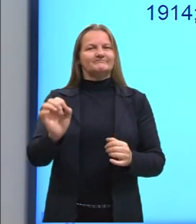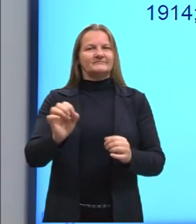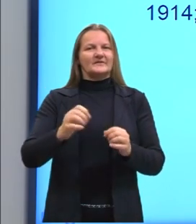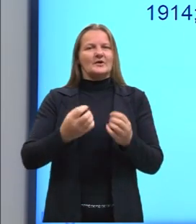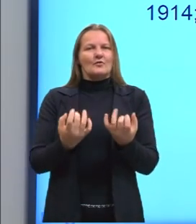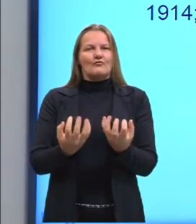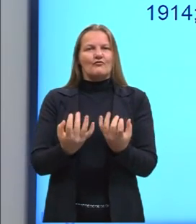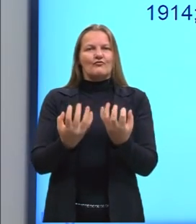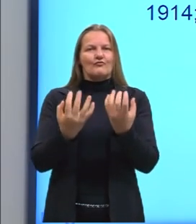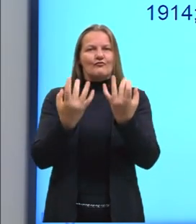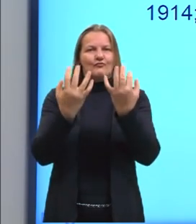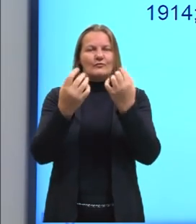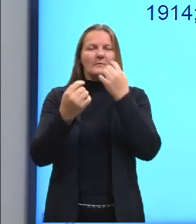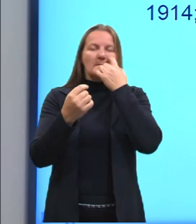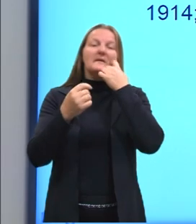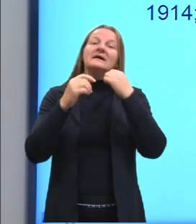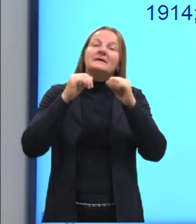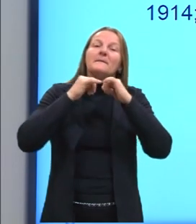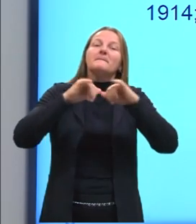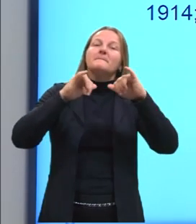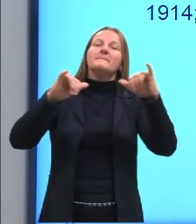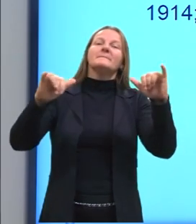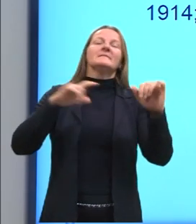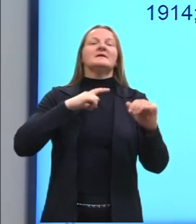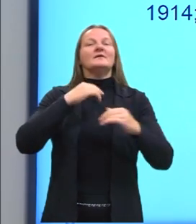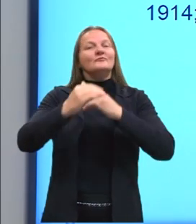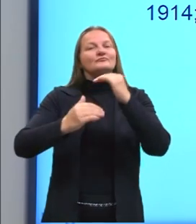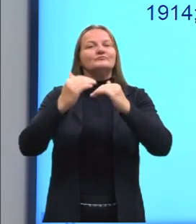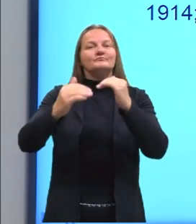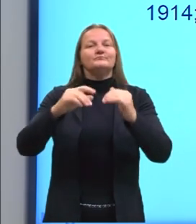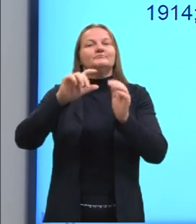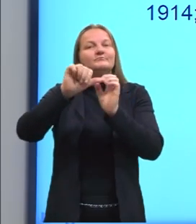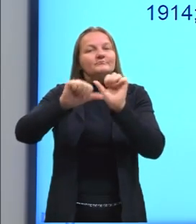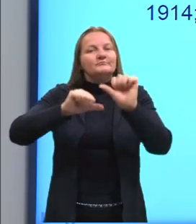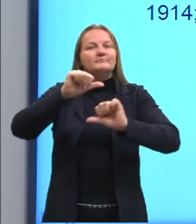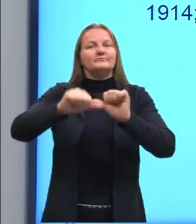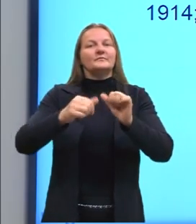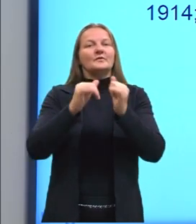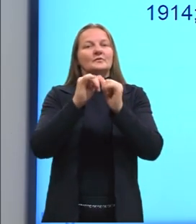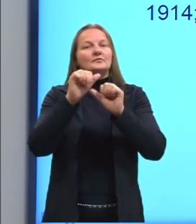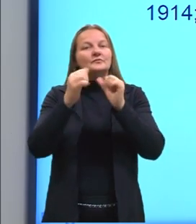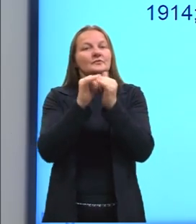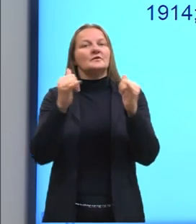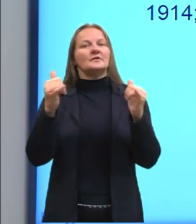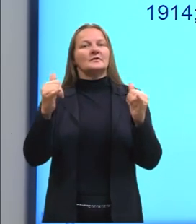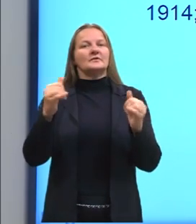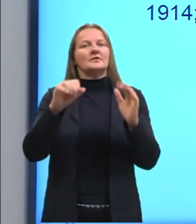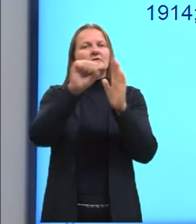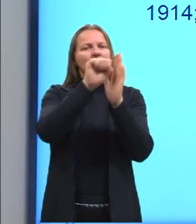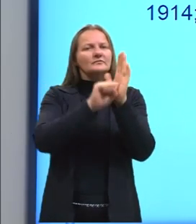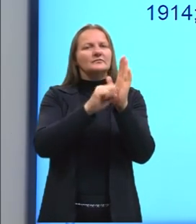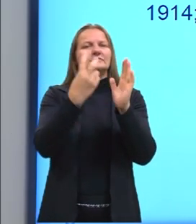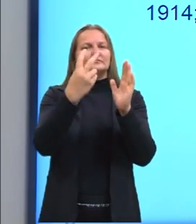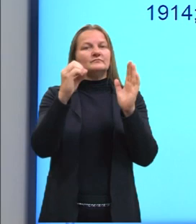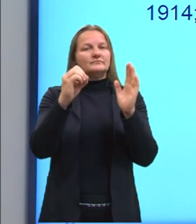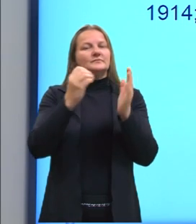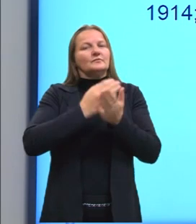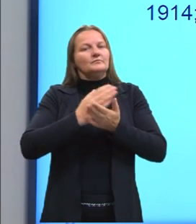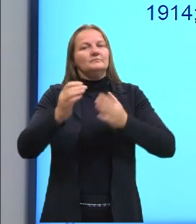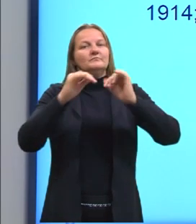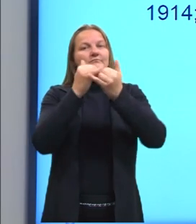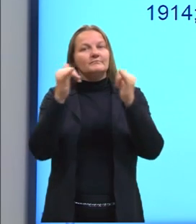difundida na época. E ela passou, então, a ser elétrica no início do século XX,